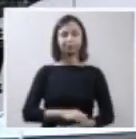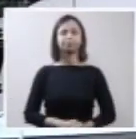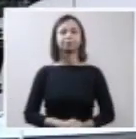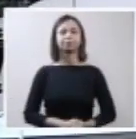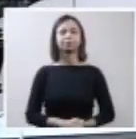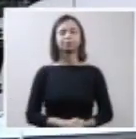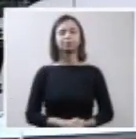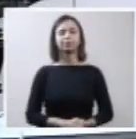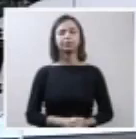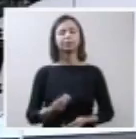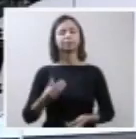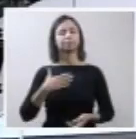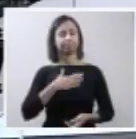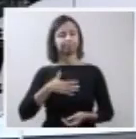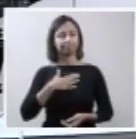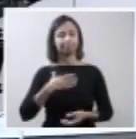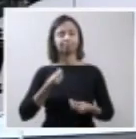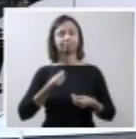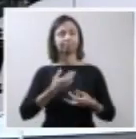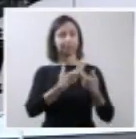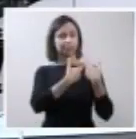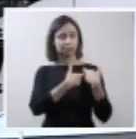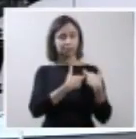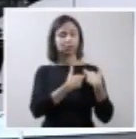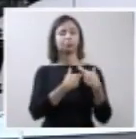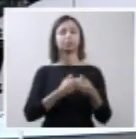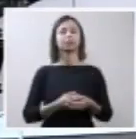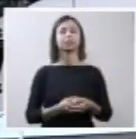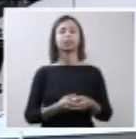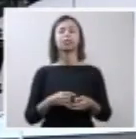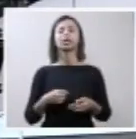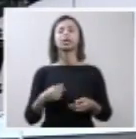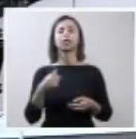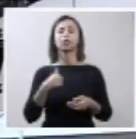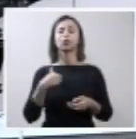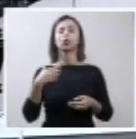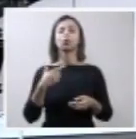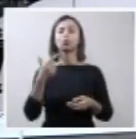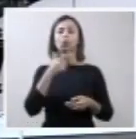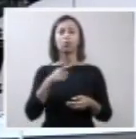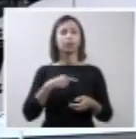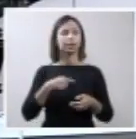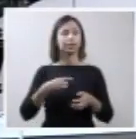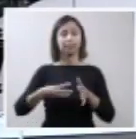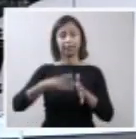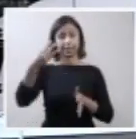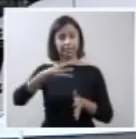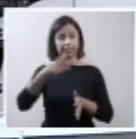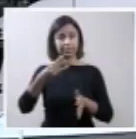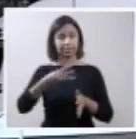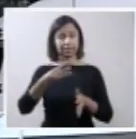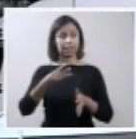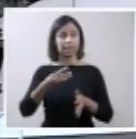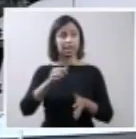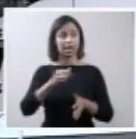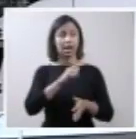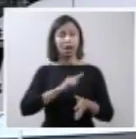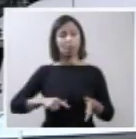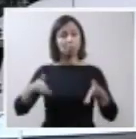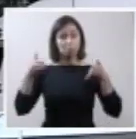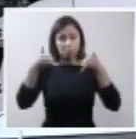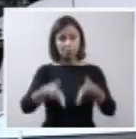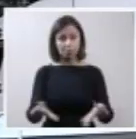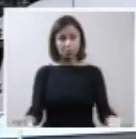É com grande responsabilidade que participo desta terceira audiência pública do Supremo Tribunal Federal